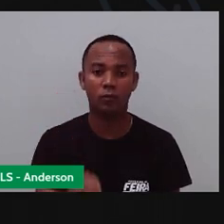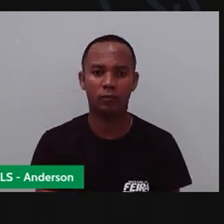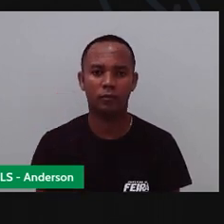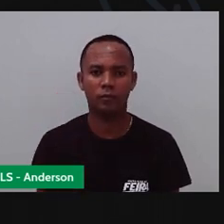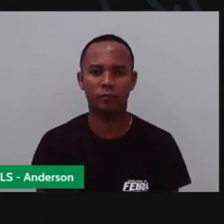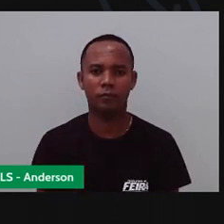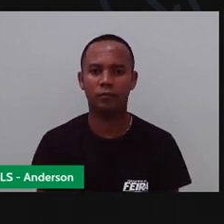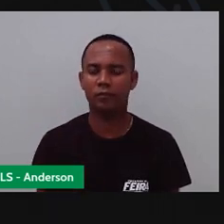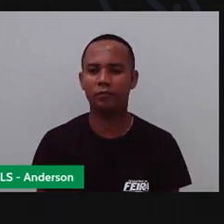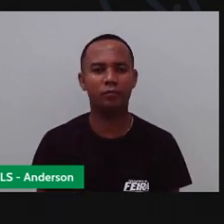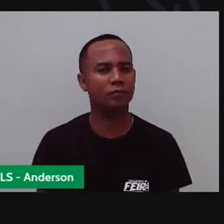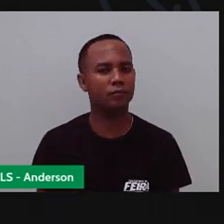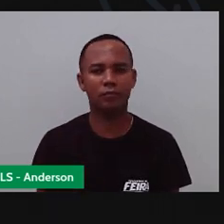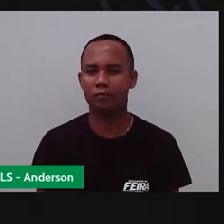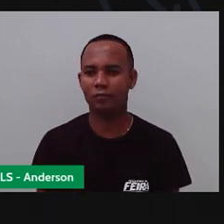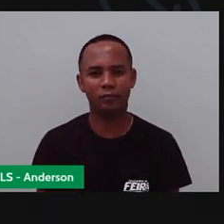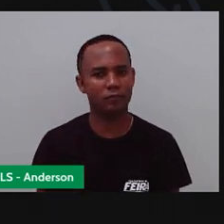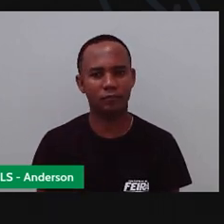Não?